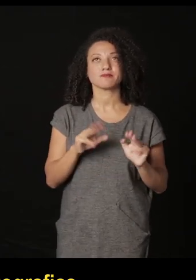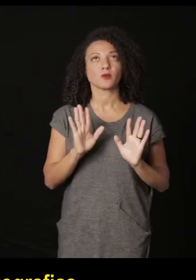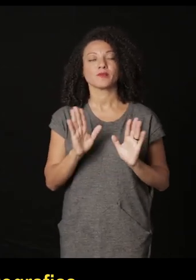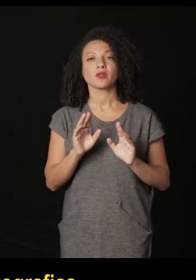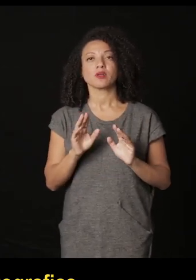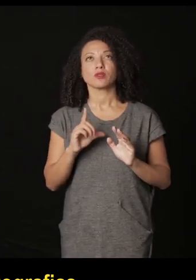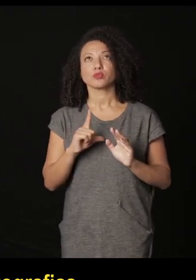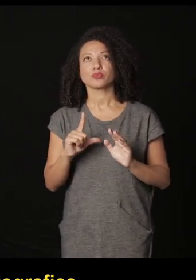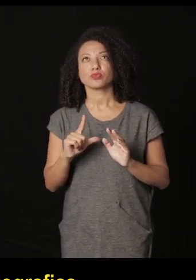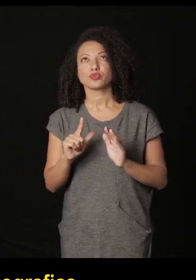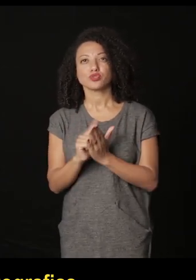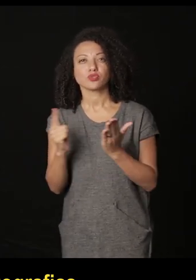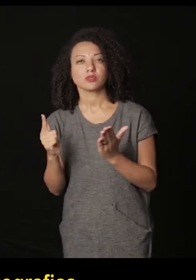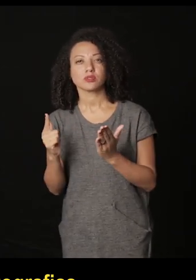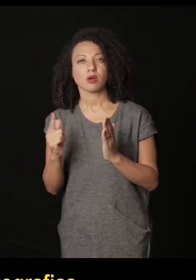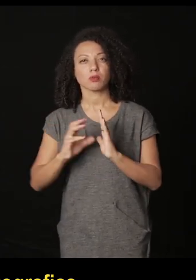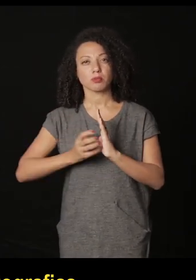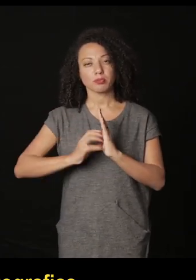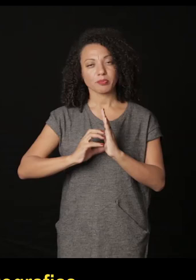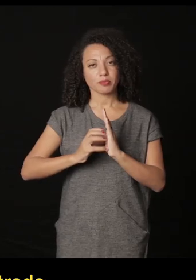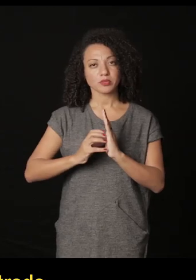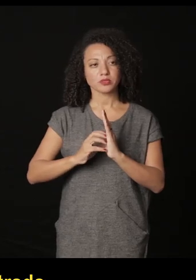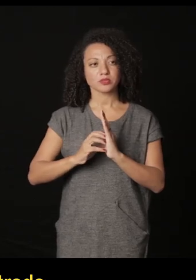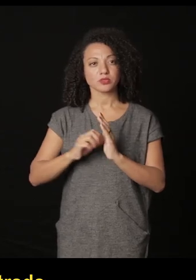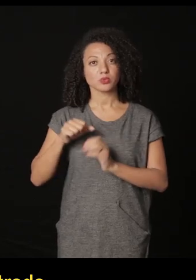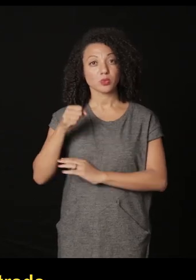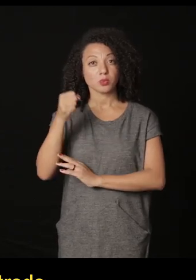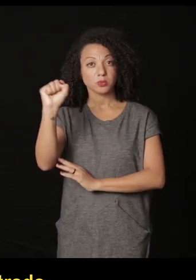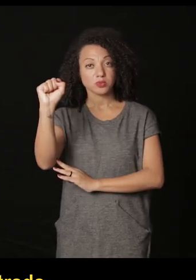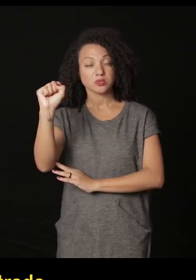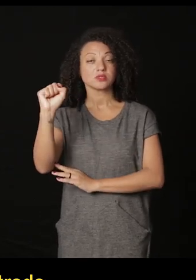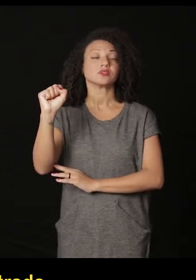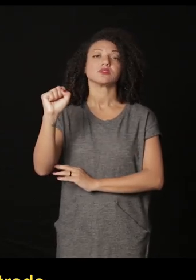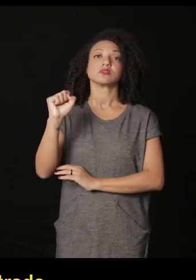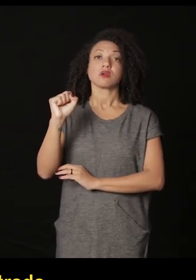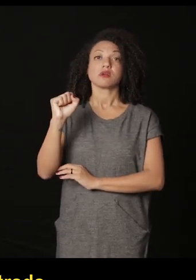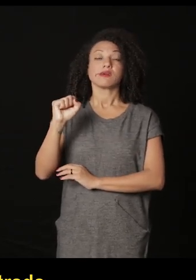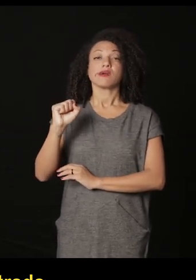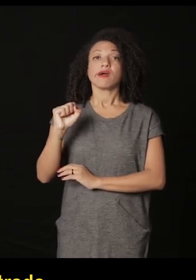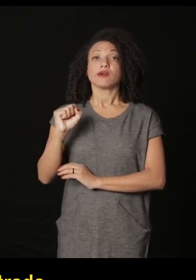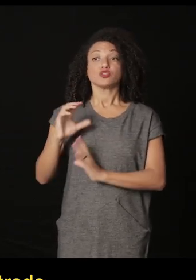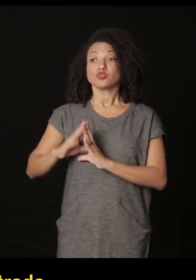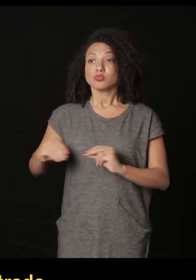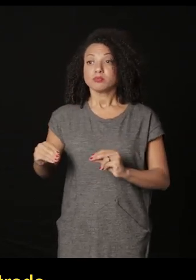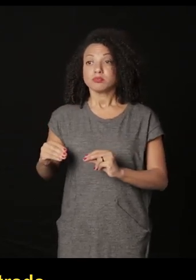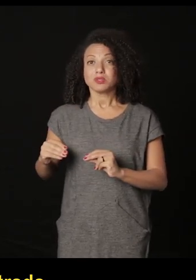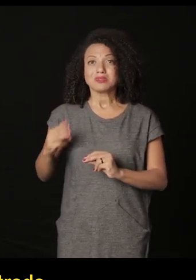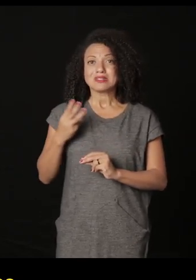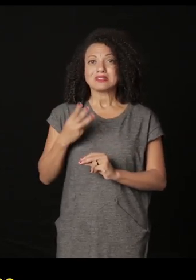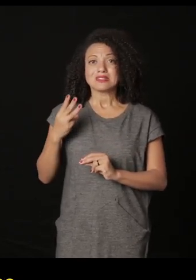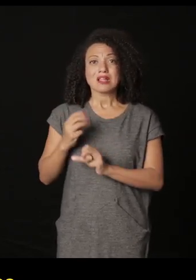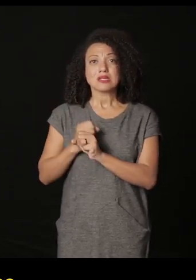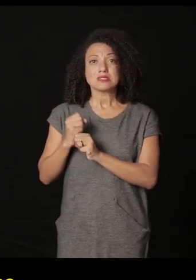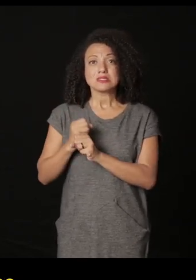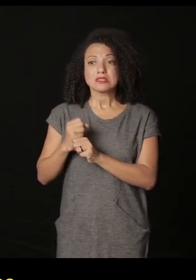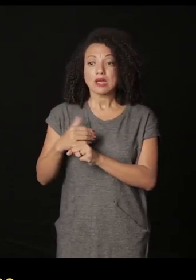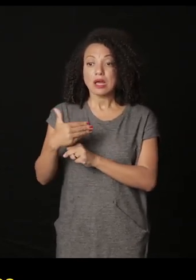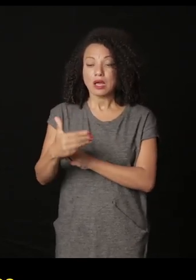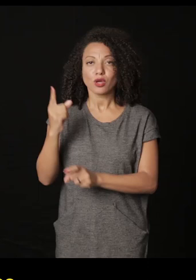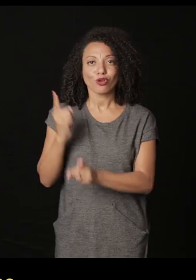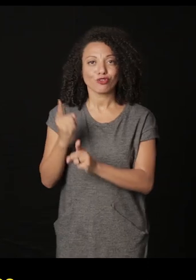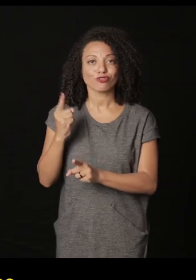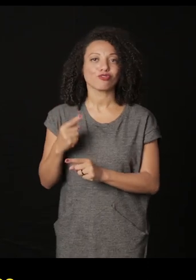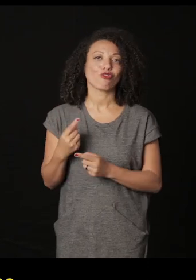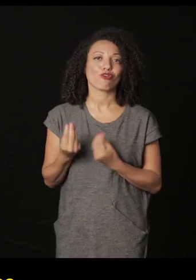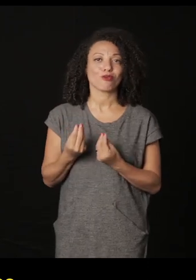do jornal do partido comunista o El Popular que foi reencontrada 33 anos depois vistos através de